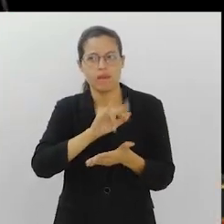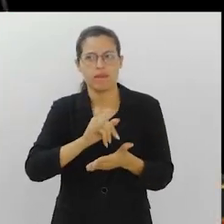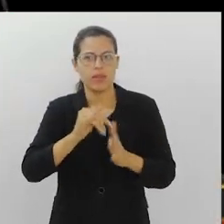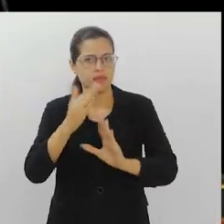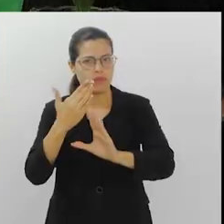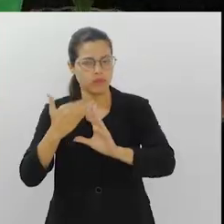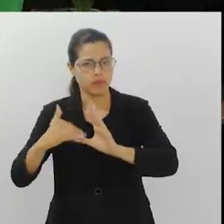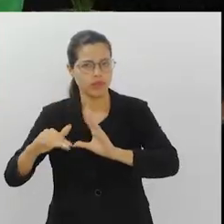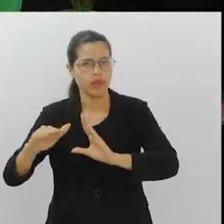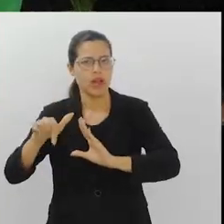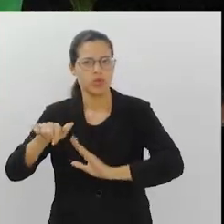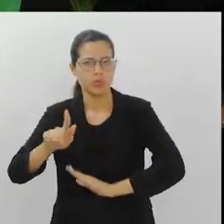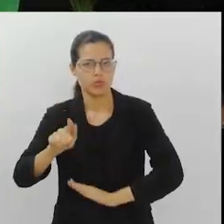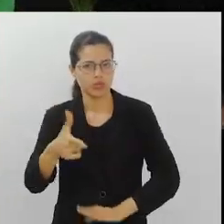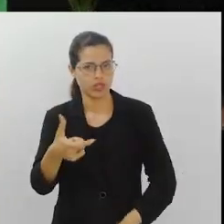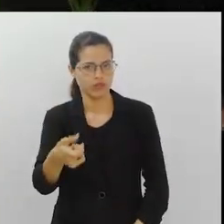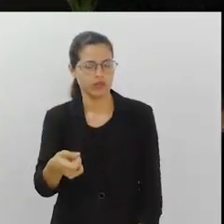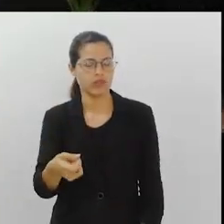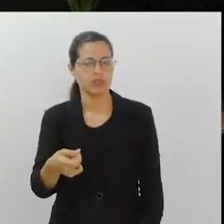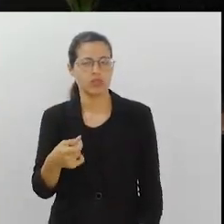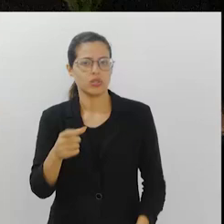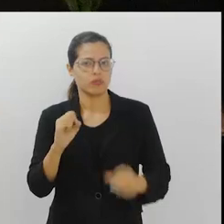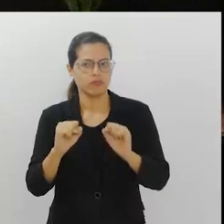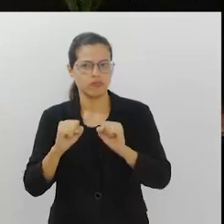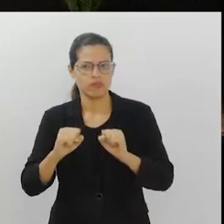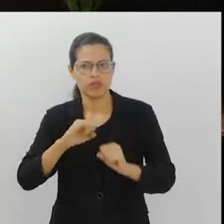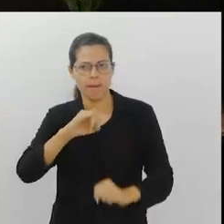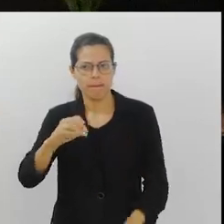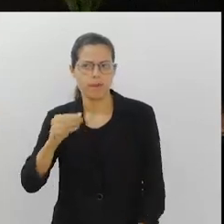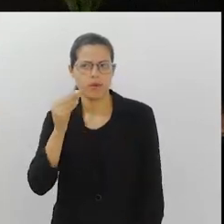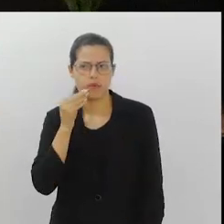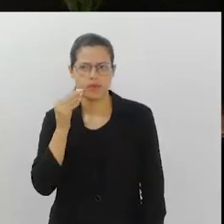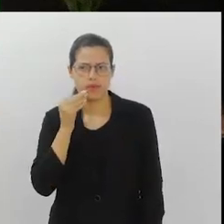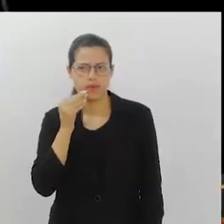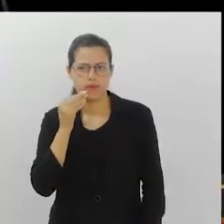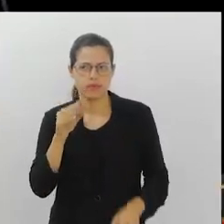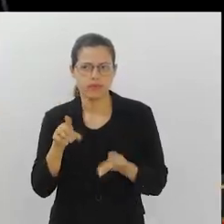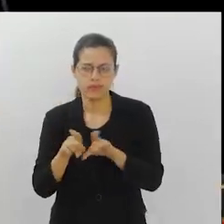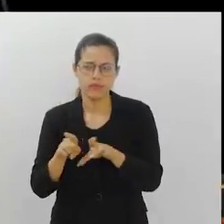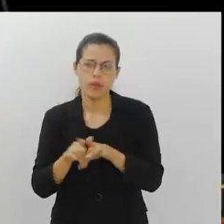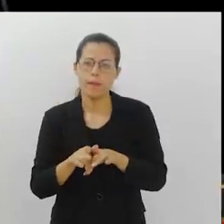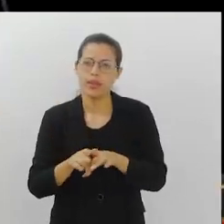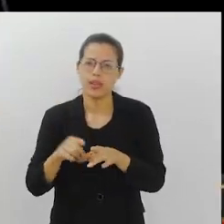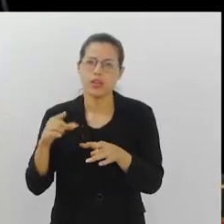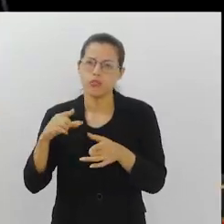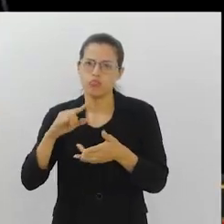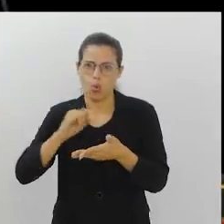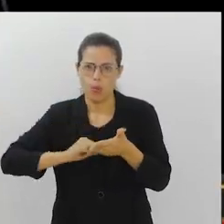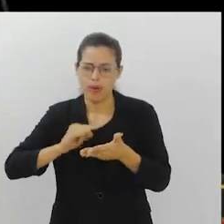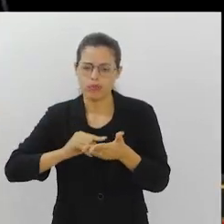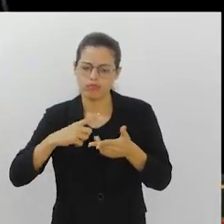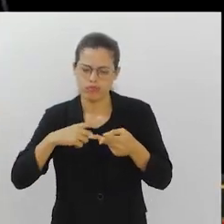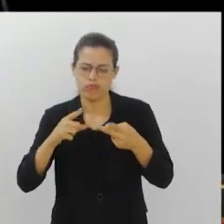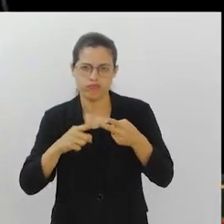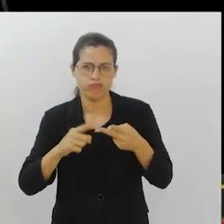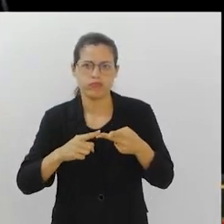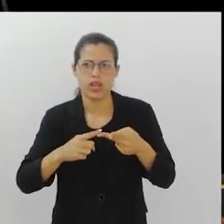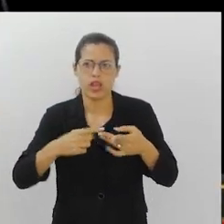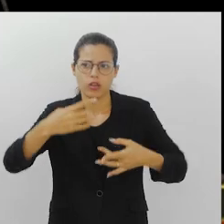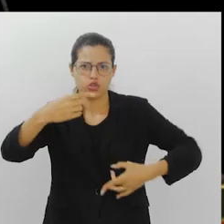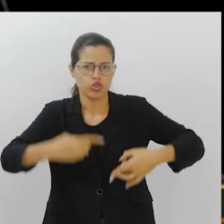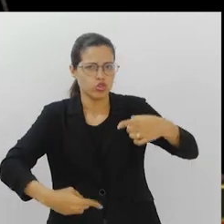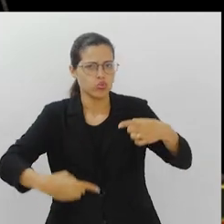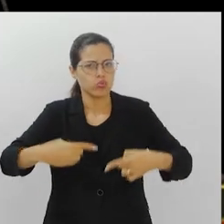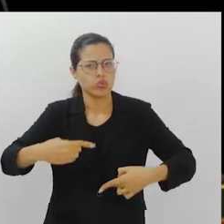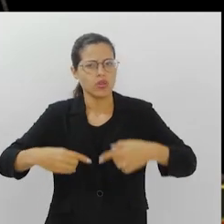efetivamente enviado para a cúpula do G20 e que possa ser aproveitado. Mas, além desse documento, você tem um ganho da discussão, tem um ganho da